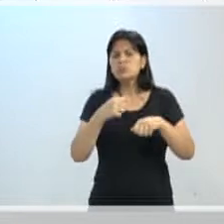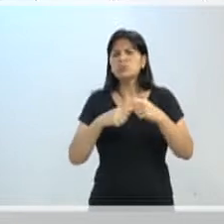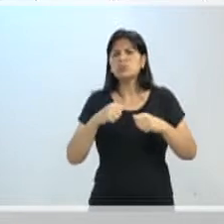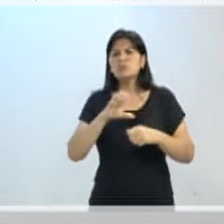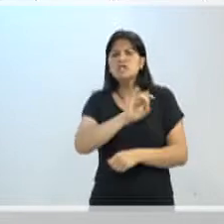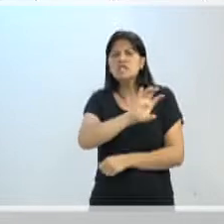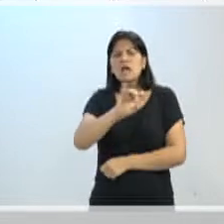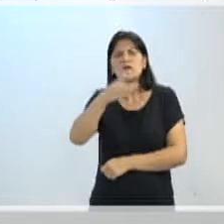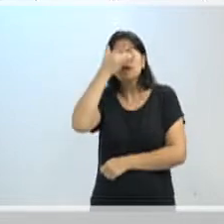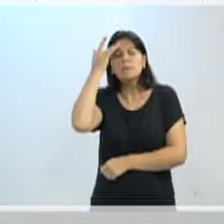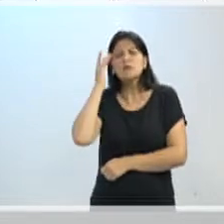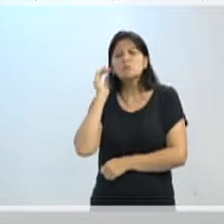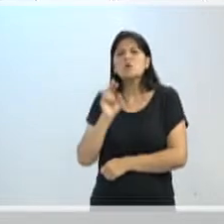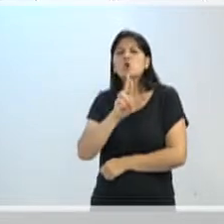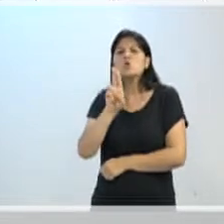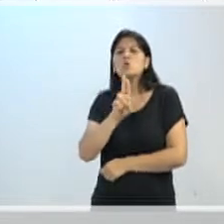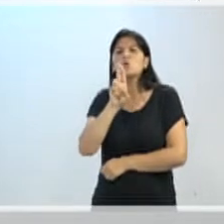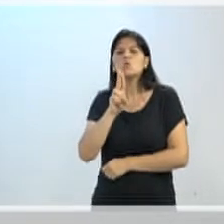transporte público.